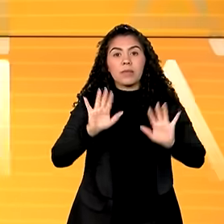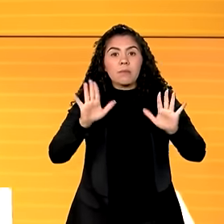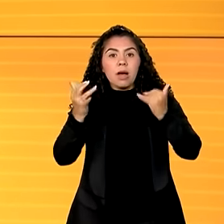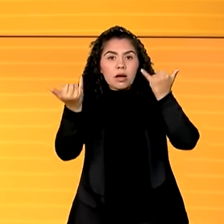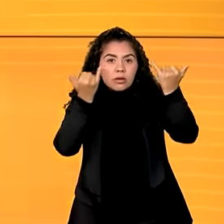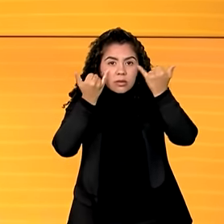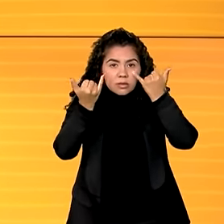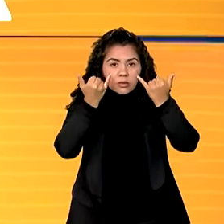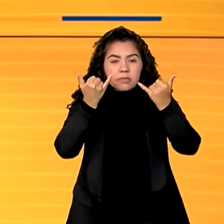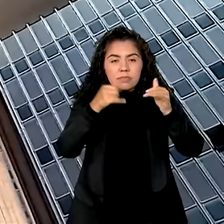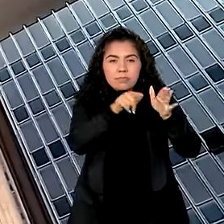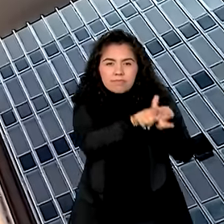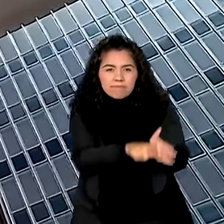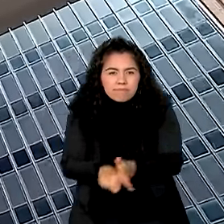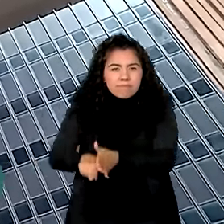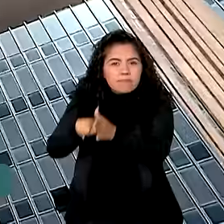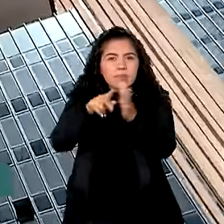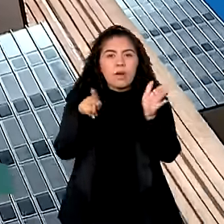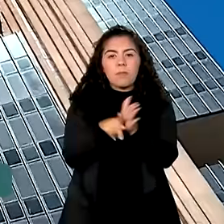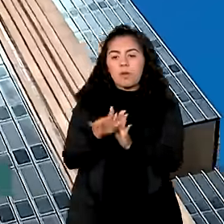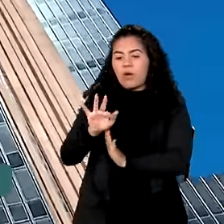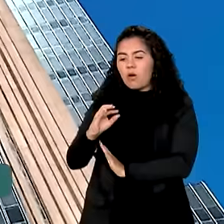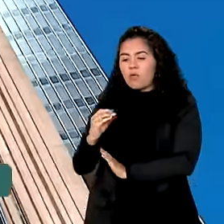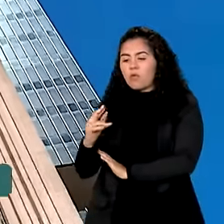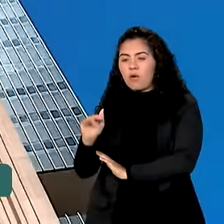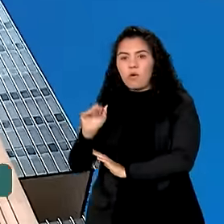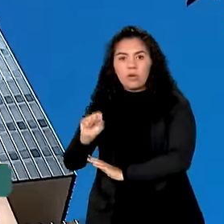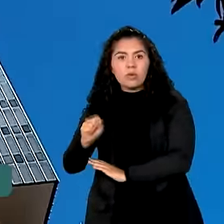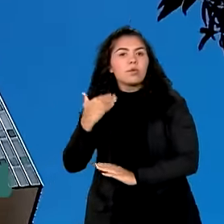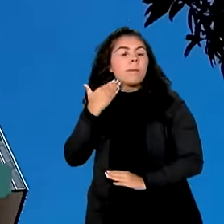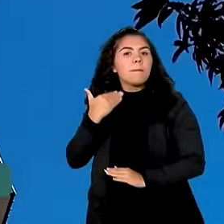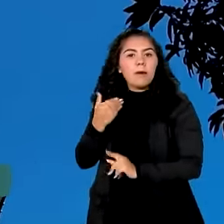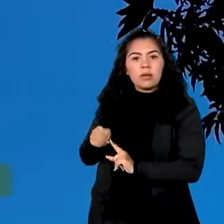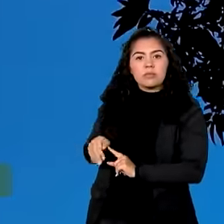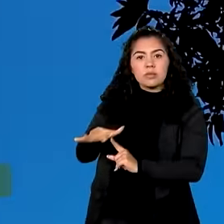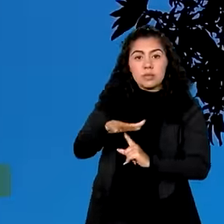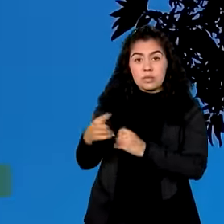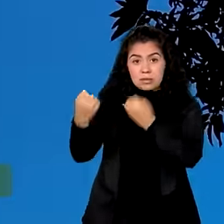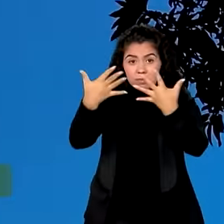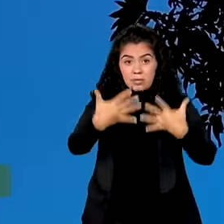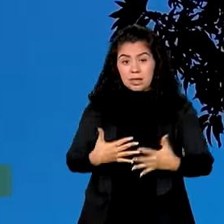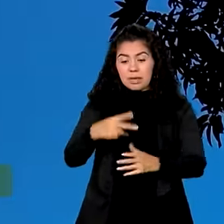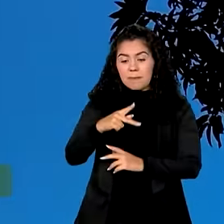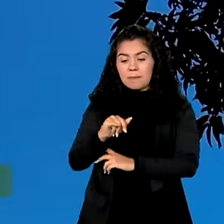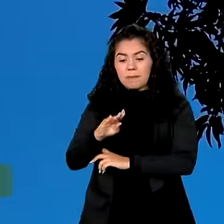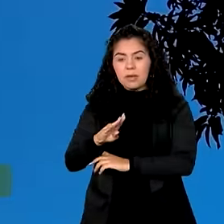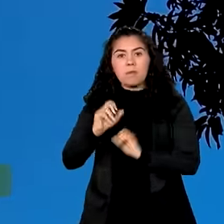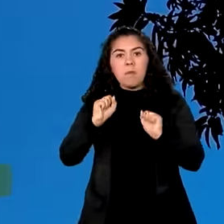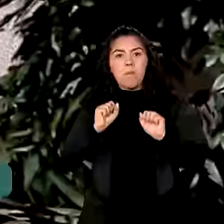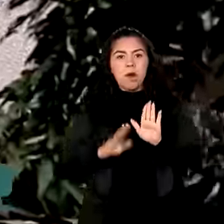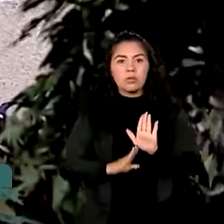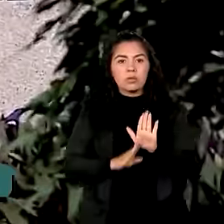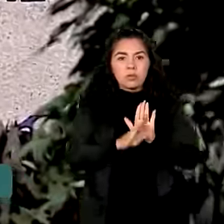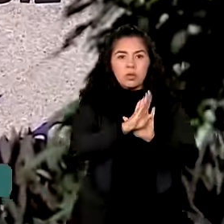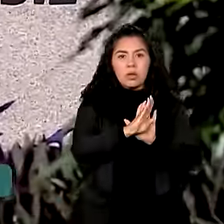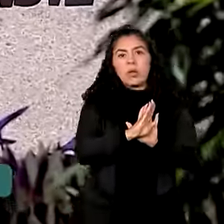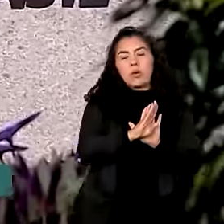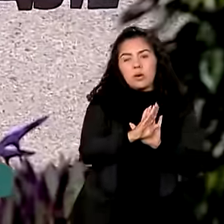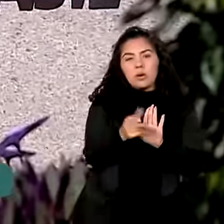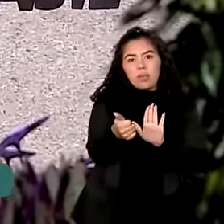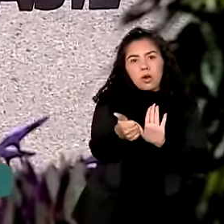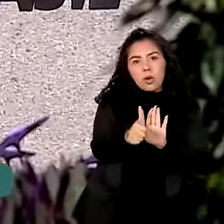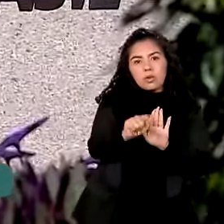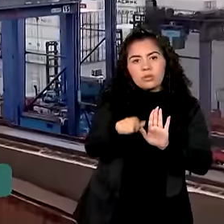Focus do Banco Central mostra que o PIB deve crescer 2,11%, mais do que os 2,10%